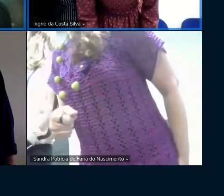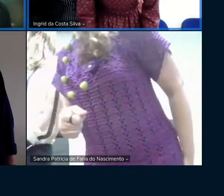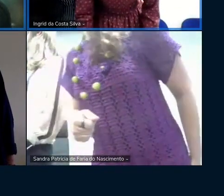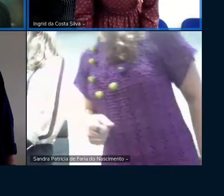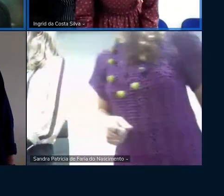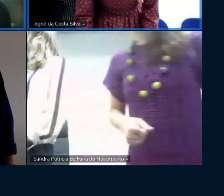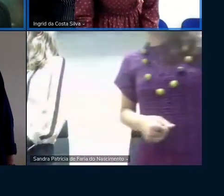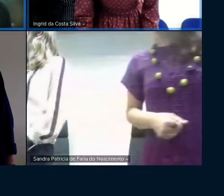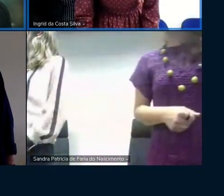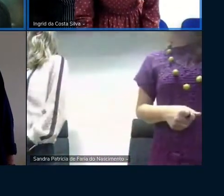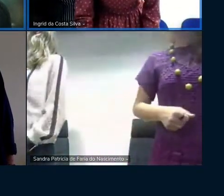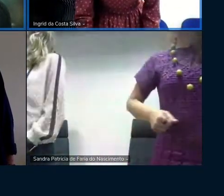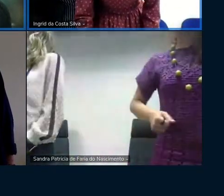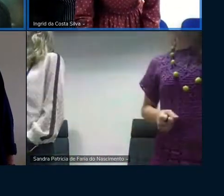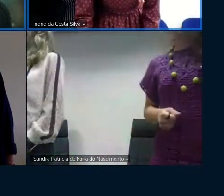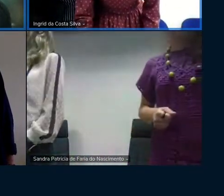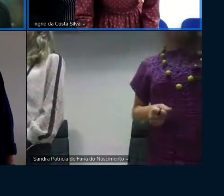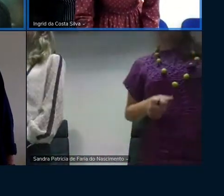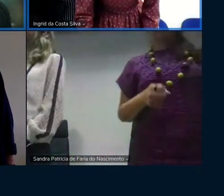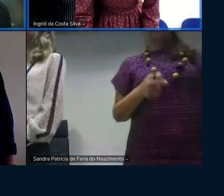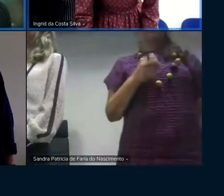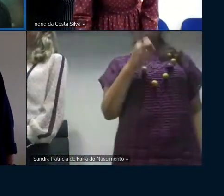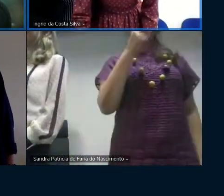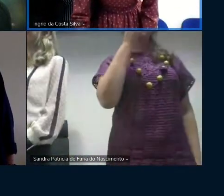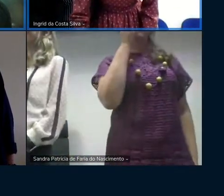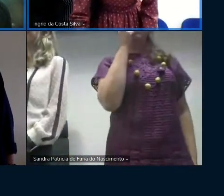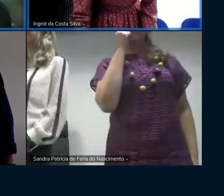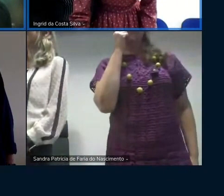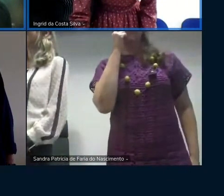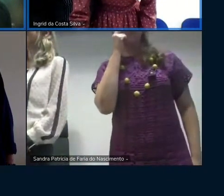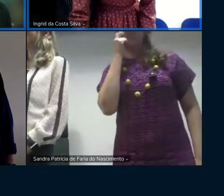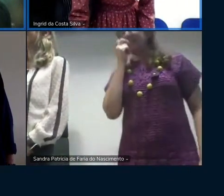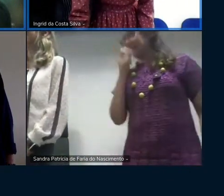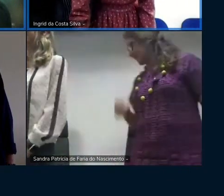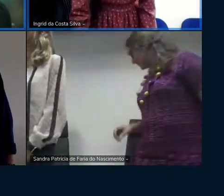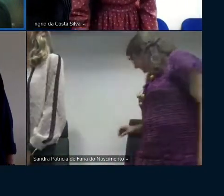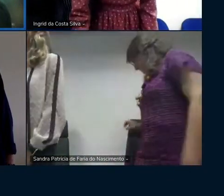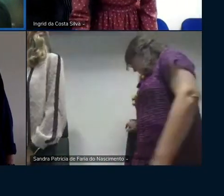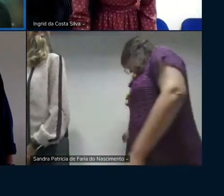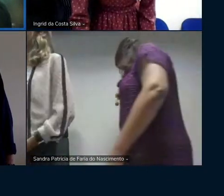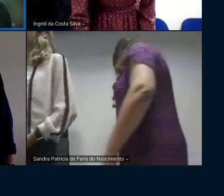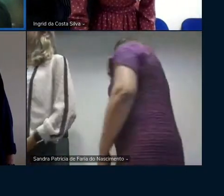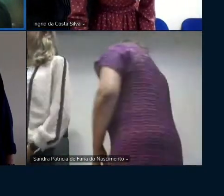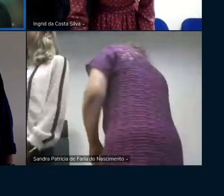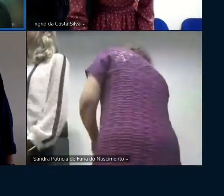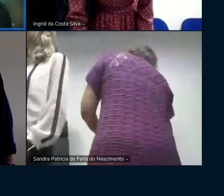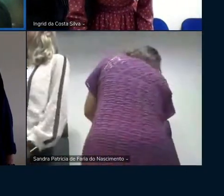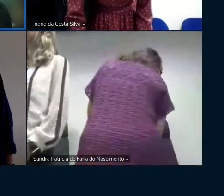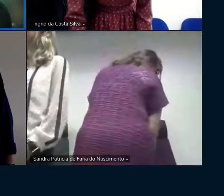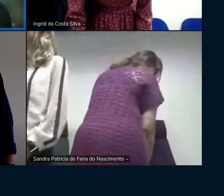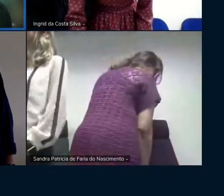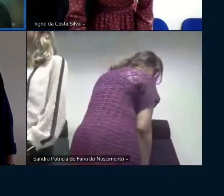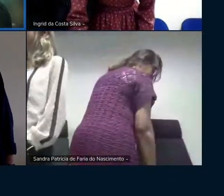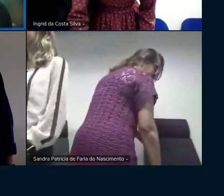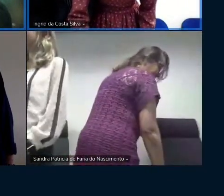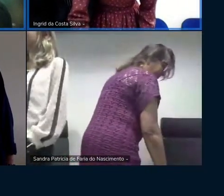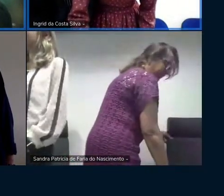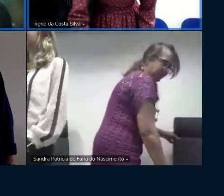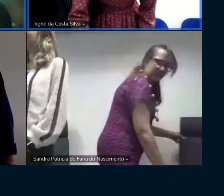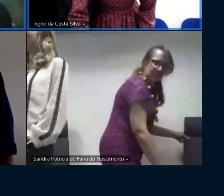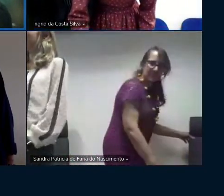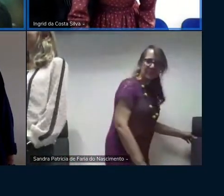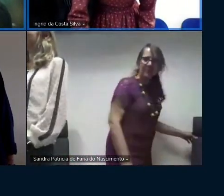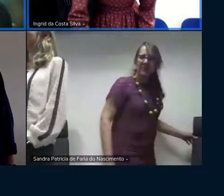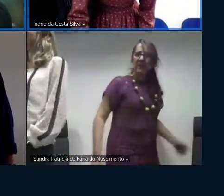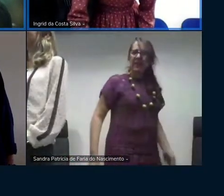cara a irmã ó mesmo eu não tô vendo tô vendo só tô vendo vocês inteiras